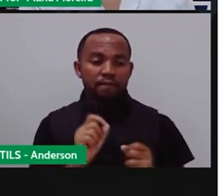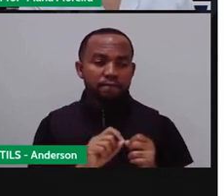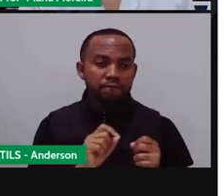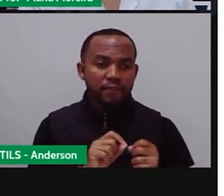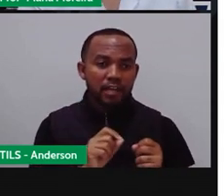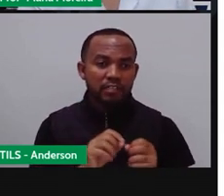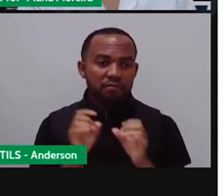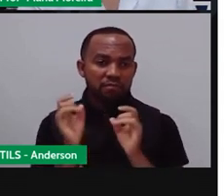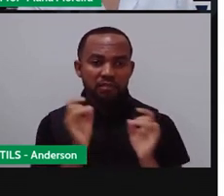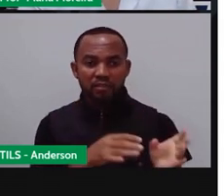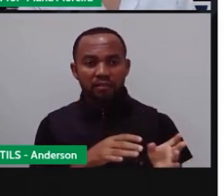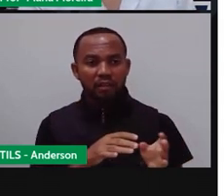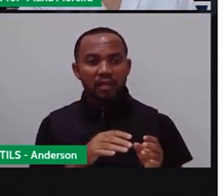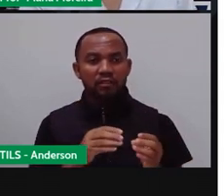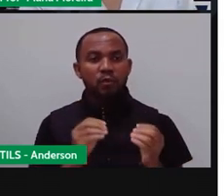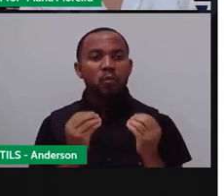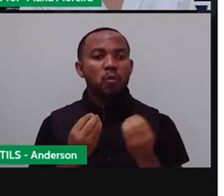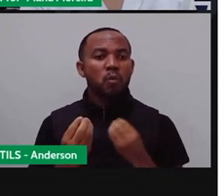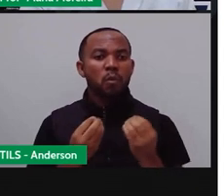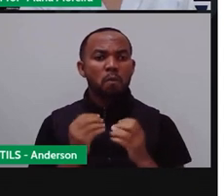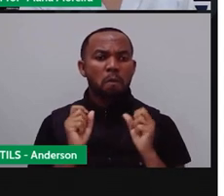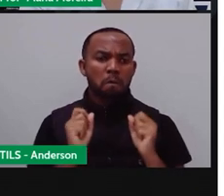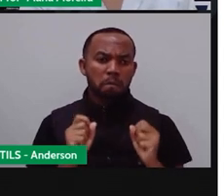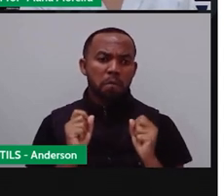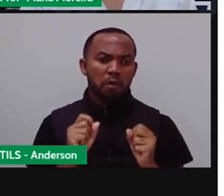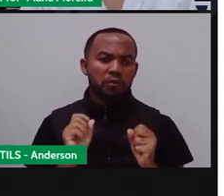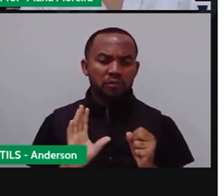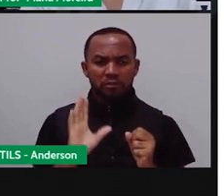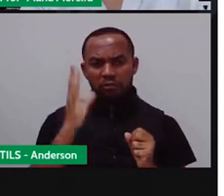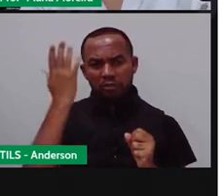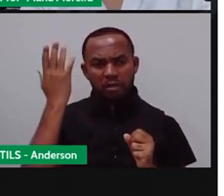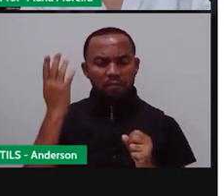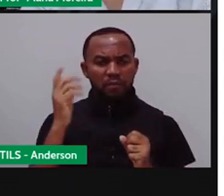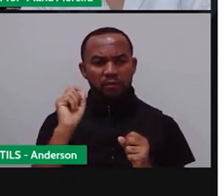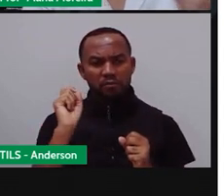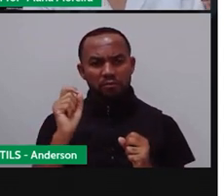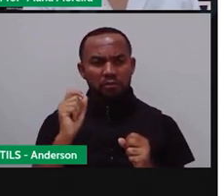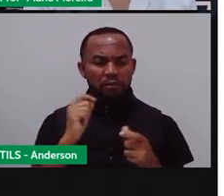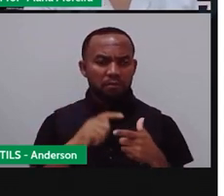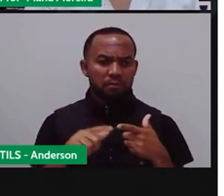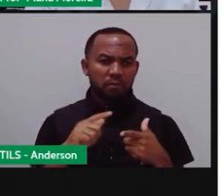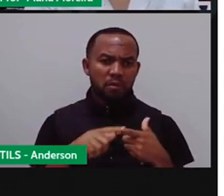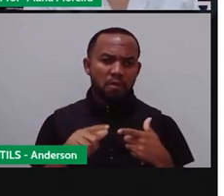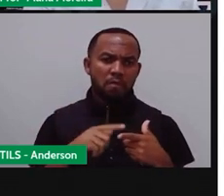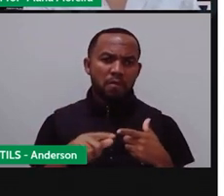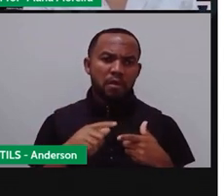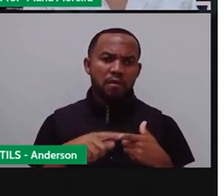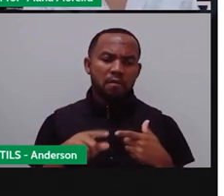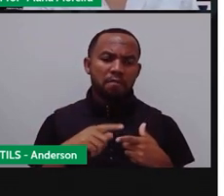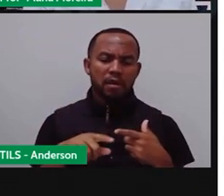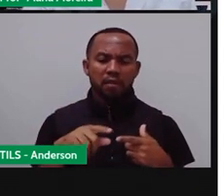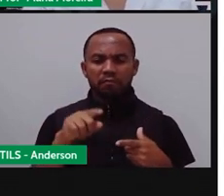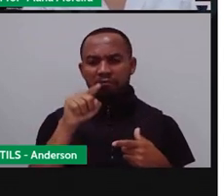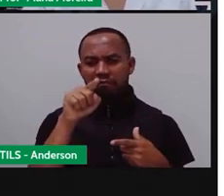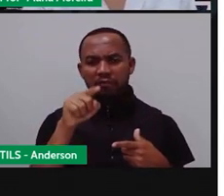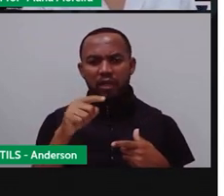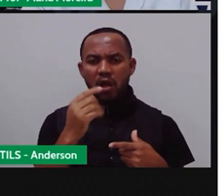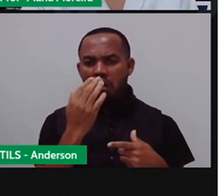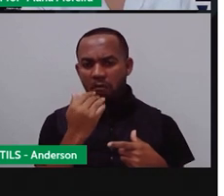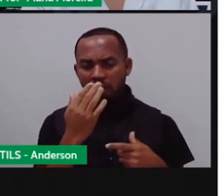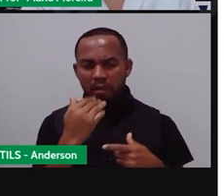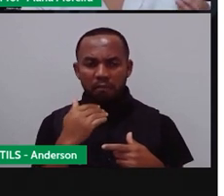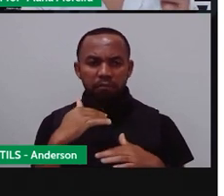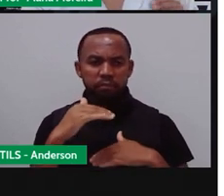evitando o quê? O aparecimento de outros bichos, bactérias e fungos que vão fazer o quê? Causar mal a esse animalzinho.